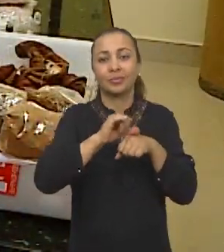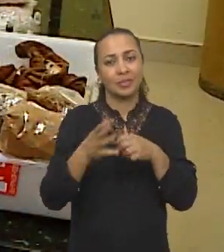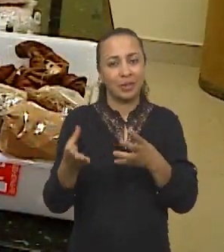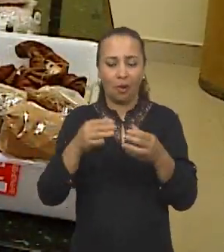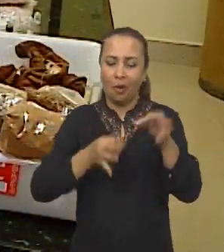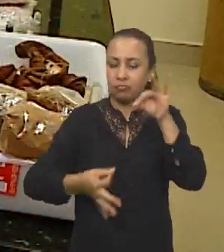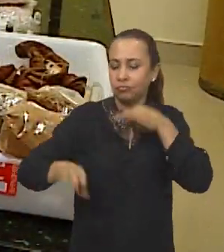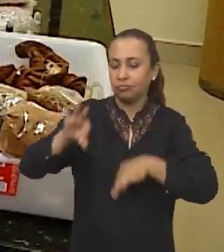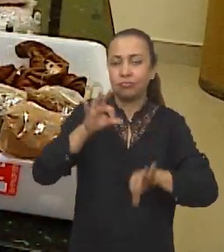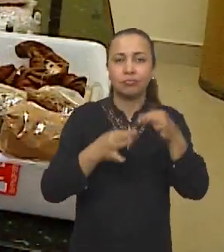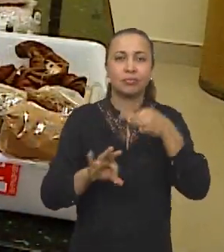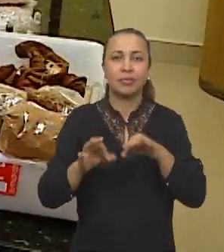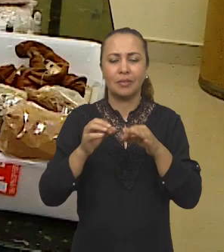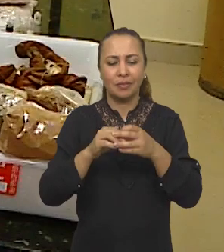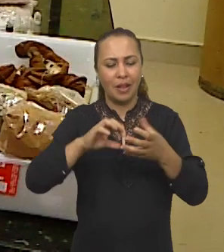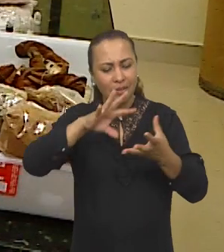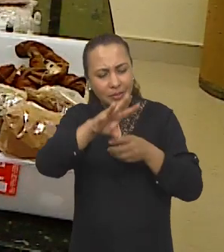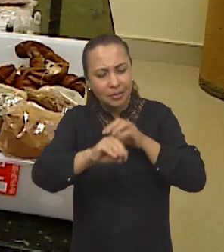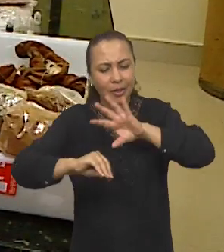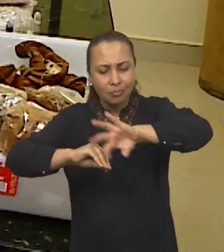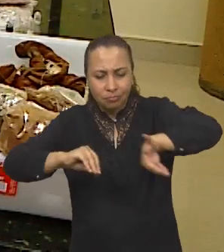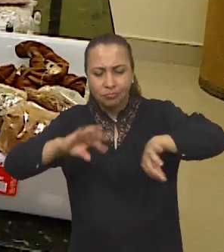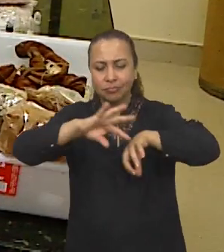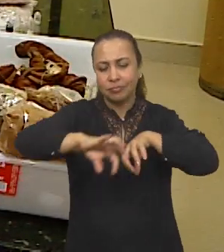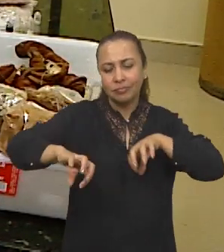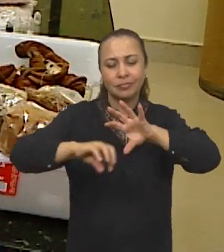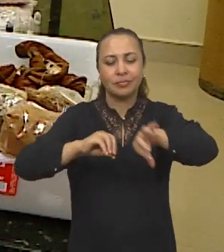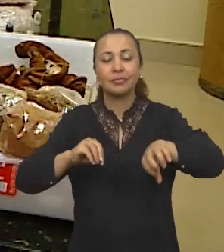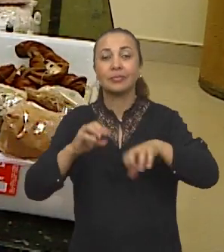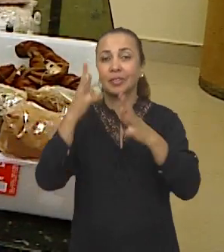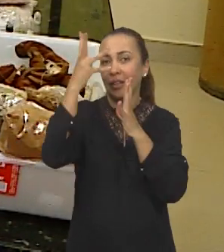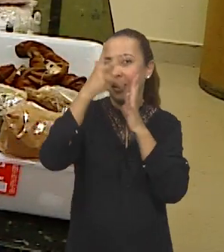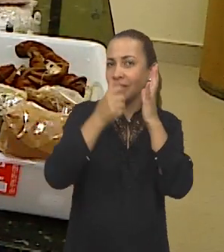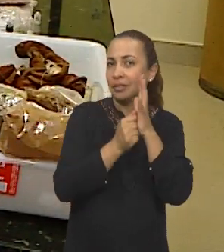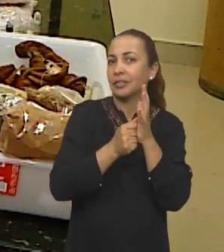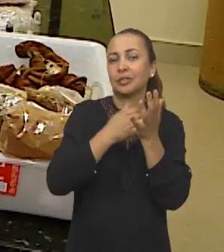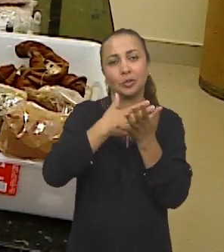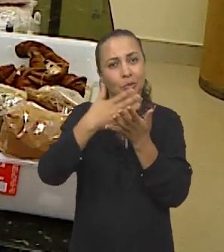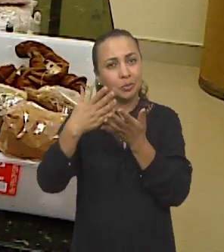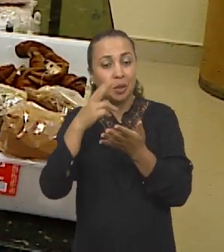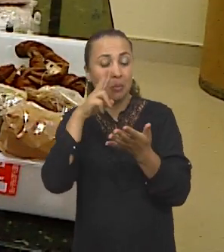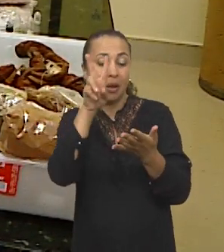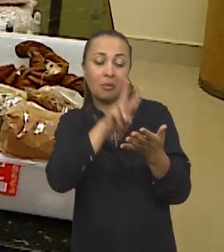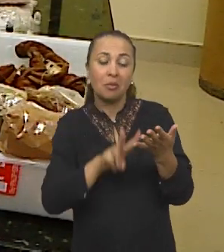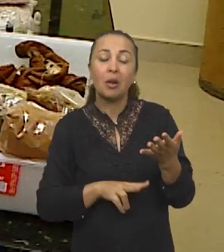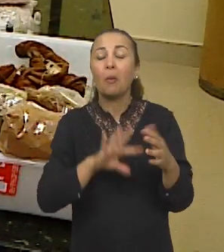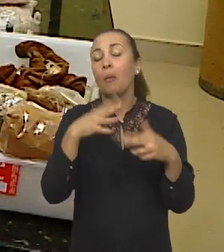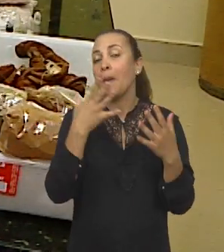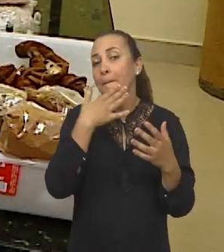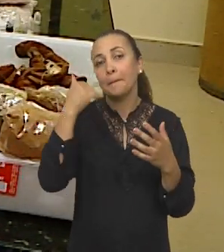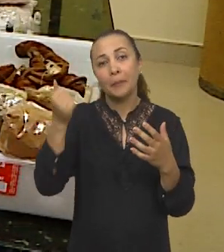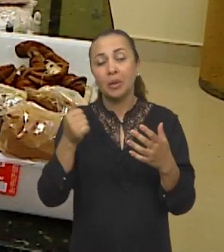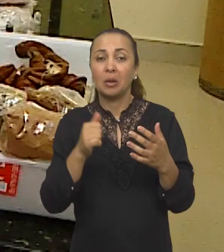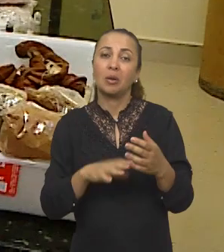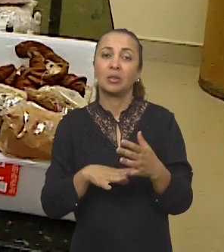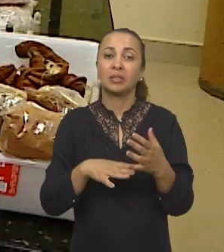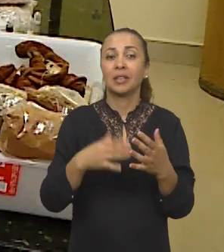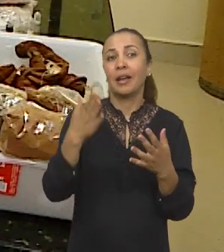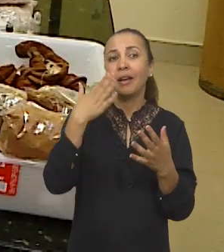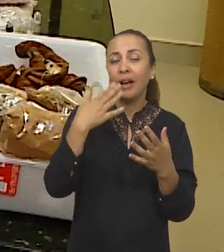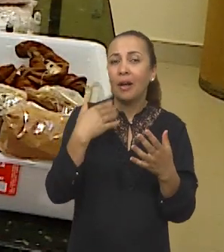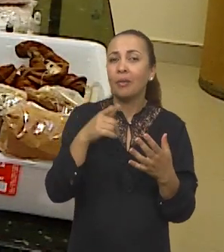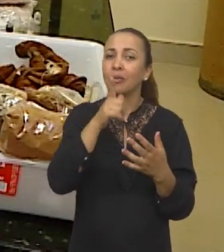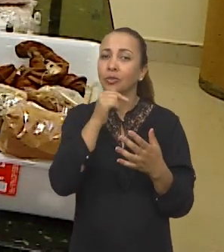A gente traz aqui para laboratório, faz uma pré-seleção, faz uma caracterização inicial para avaliar o potencial de umidade,